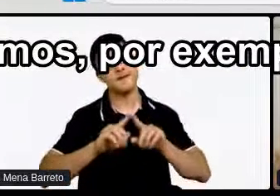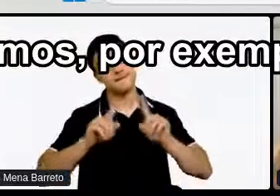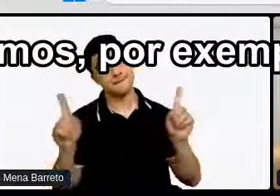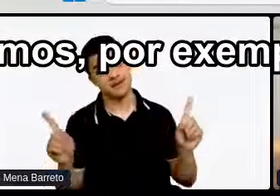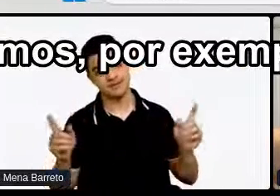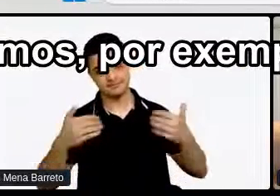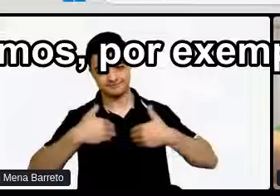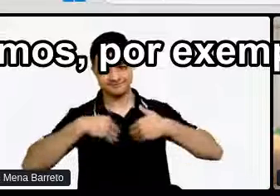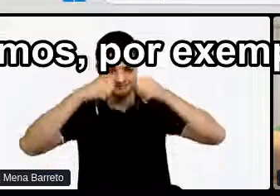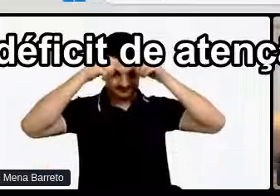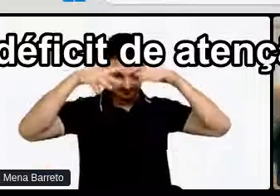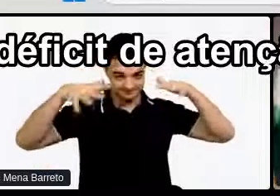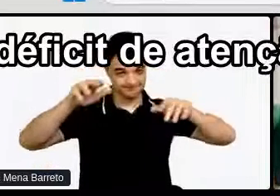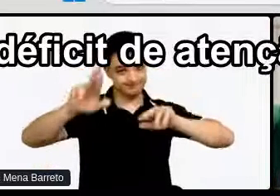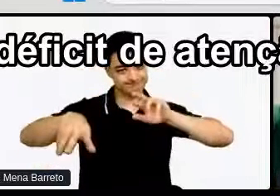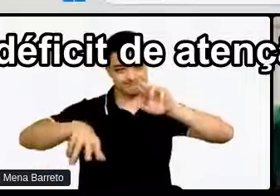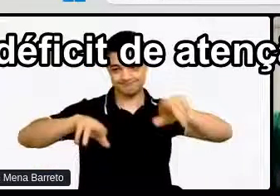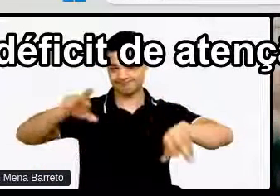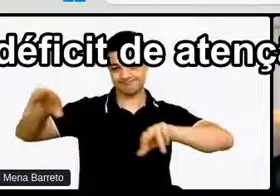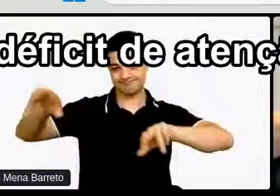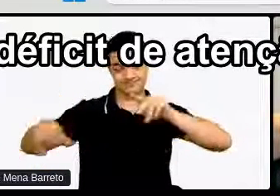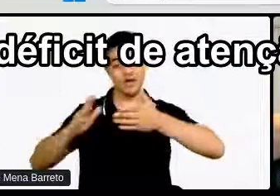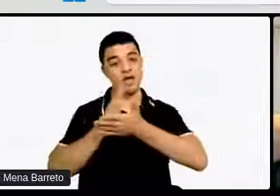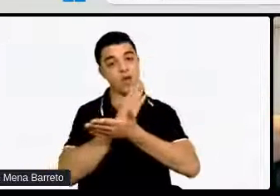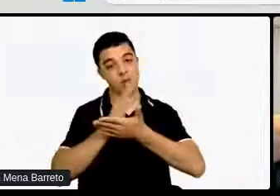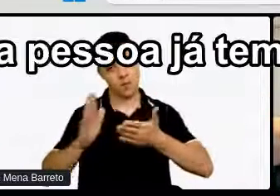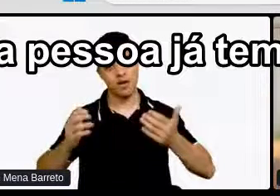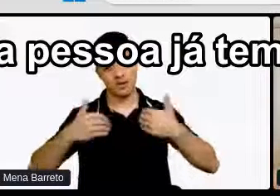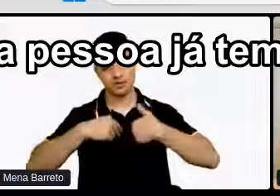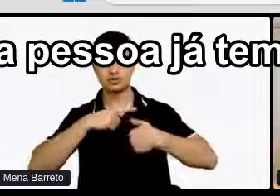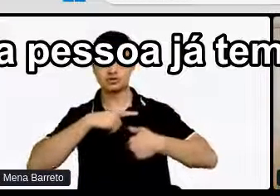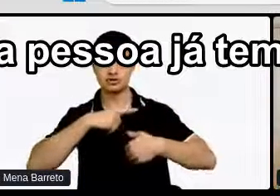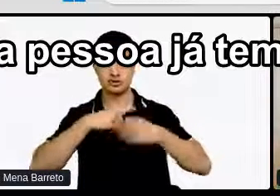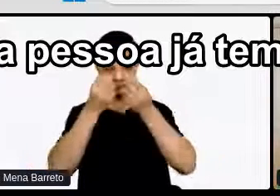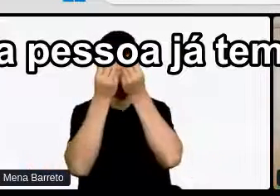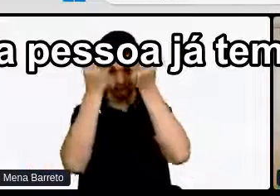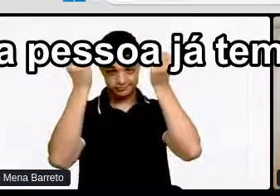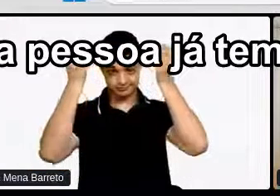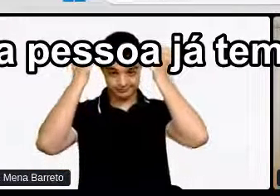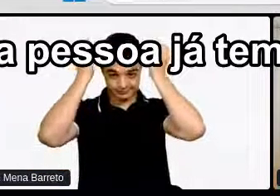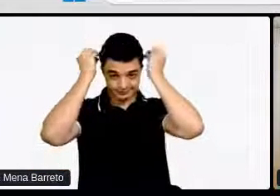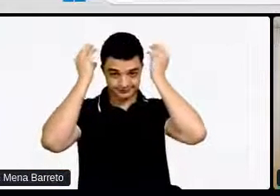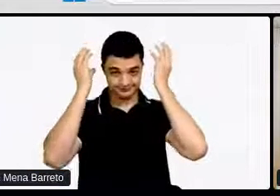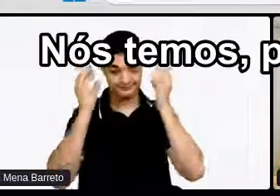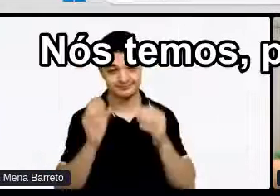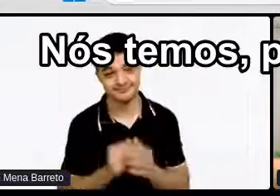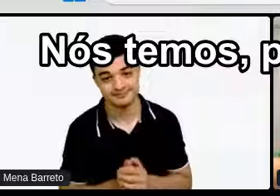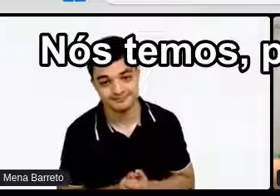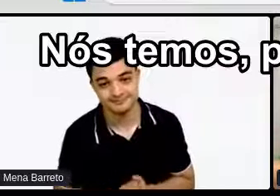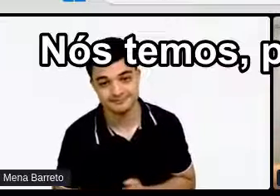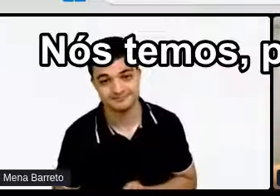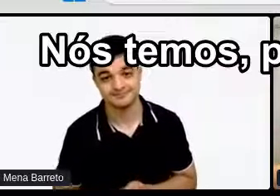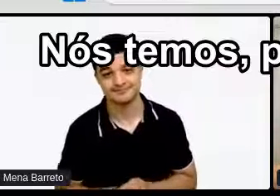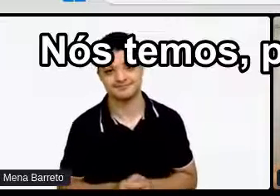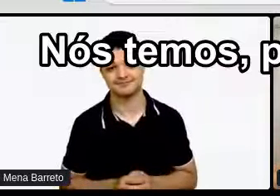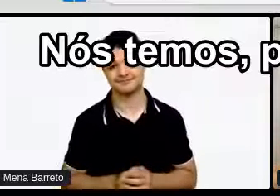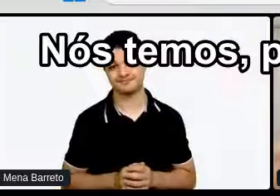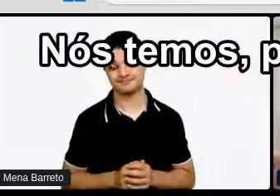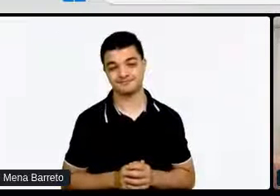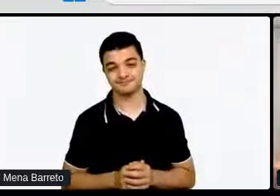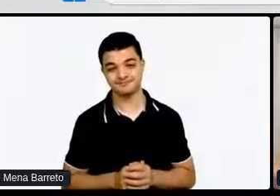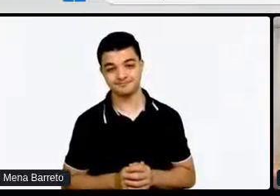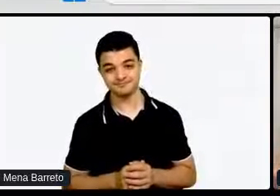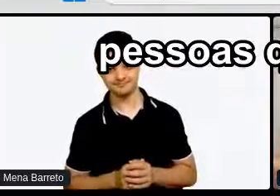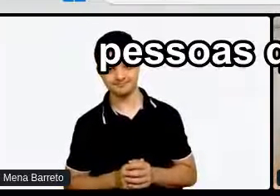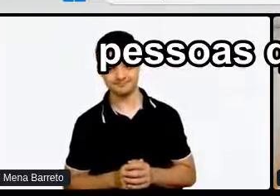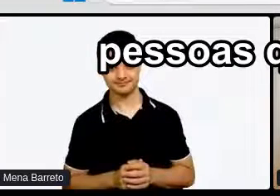temos Por exemplo Pessoas autistas Com déficit de atenção A hiperatividade Então essa pessoa Já tem uma condição Diferente Nós temos Por exemplo